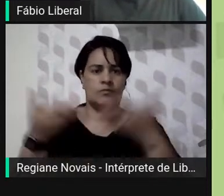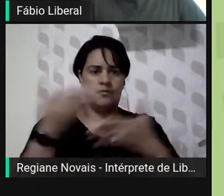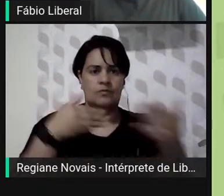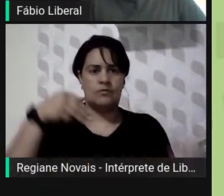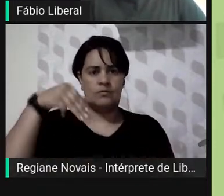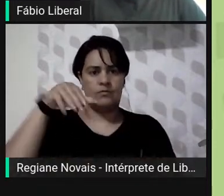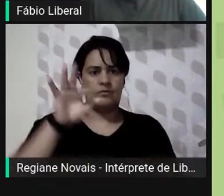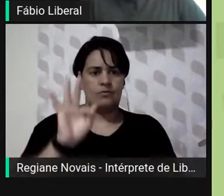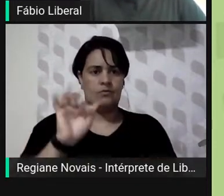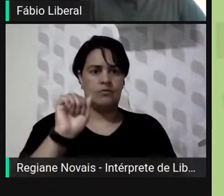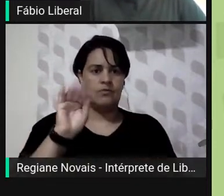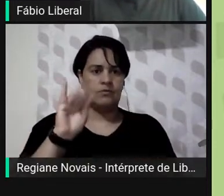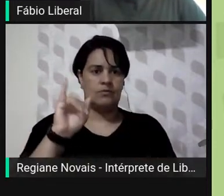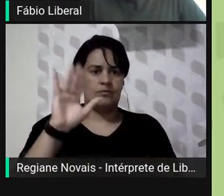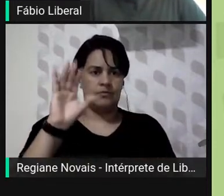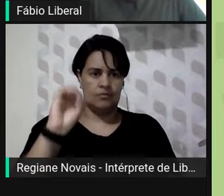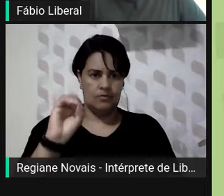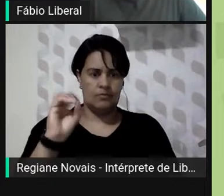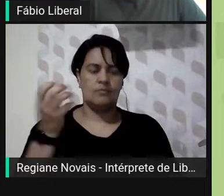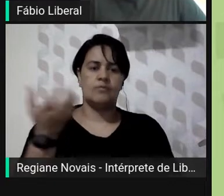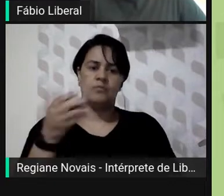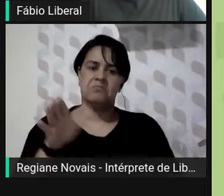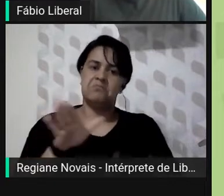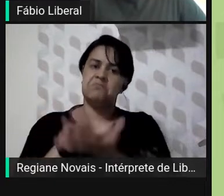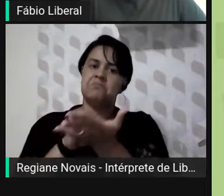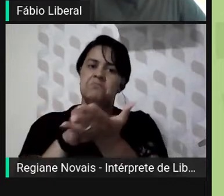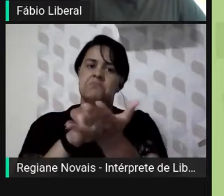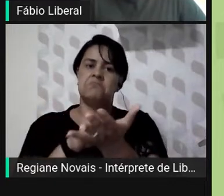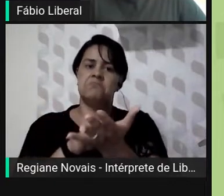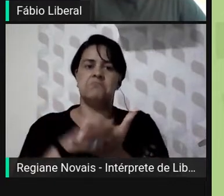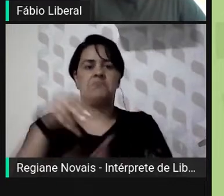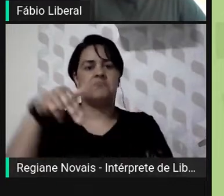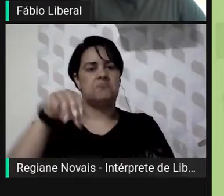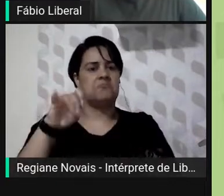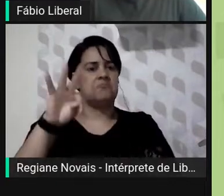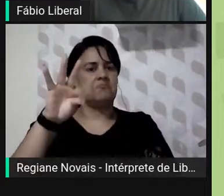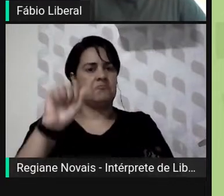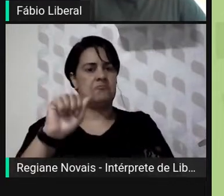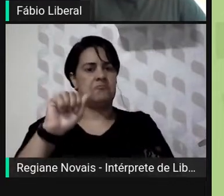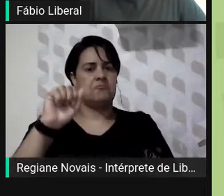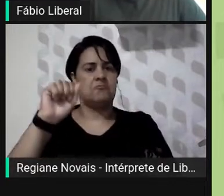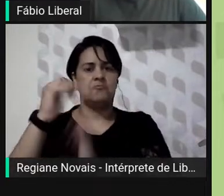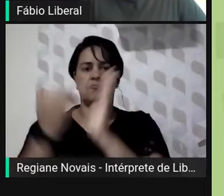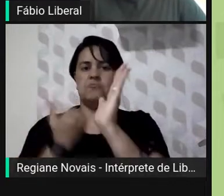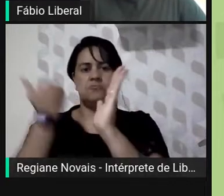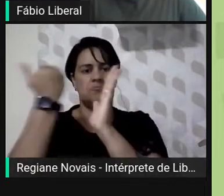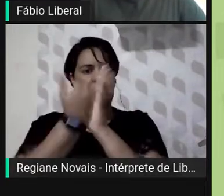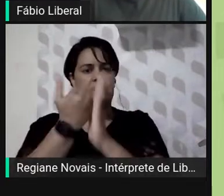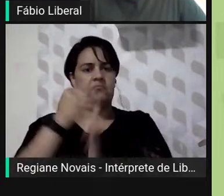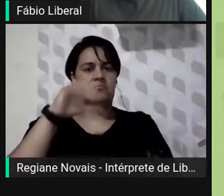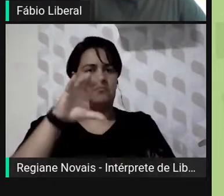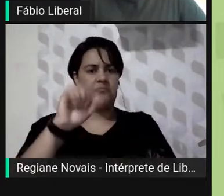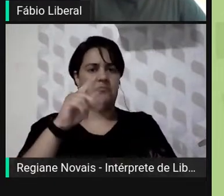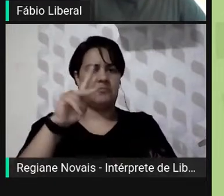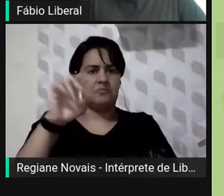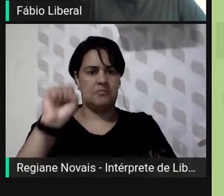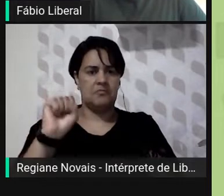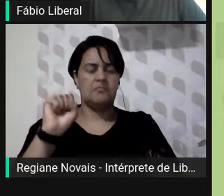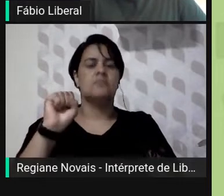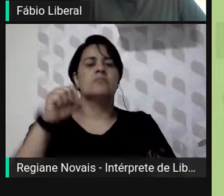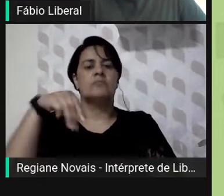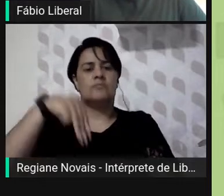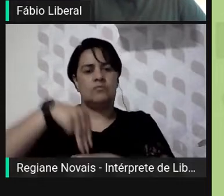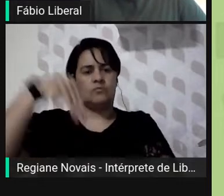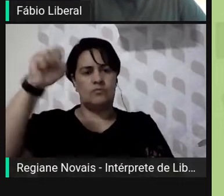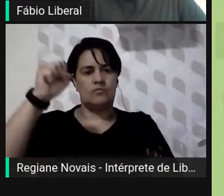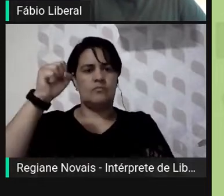licença para, por seu intermédio, louvar a atribuição da nota máxima na avaliação da CAPES no mestrado Poder Legislativo e